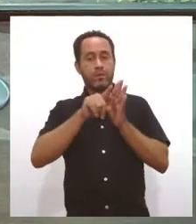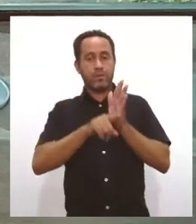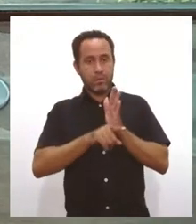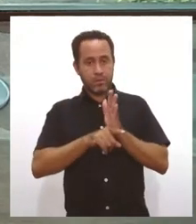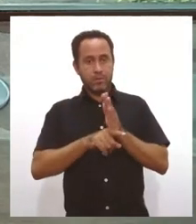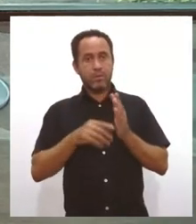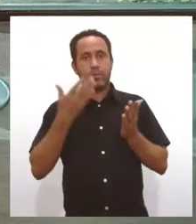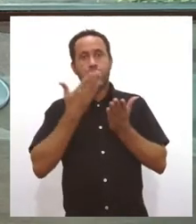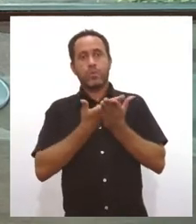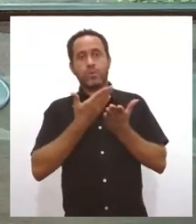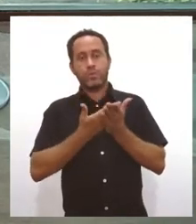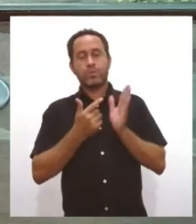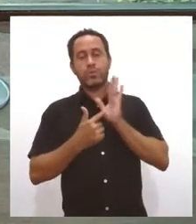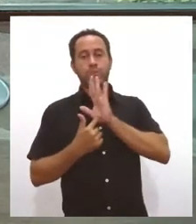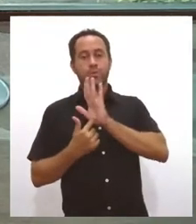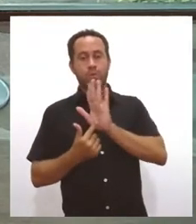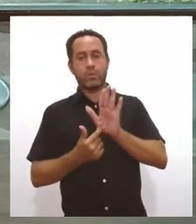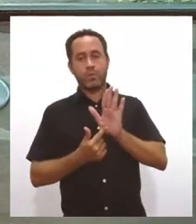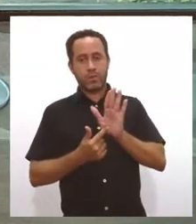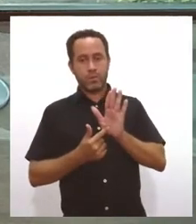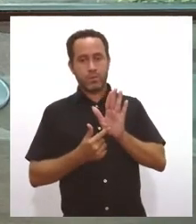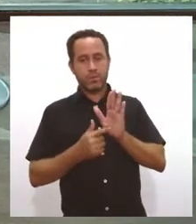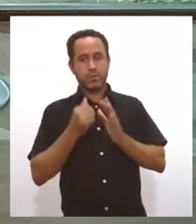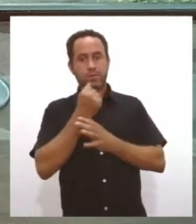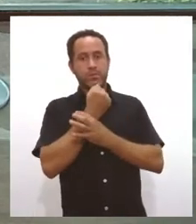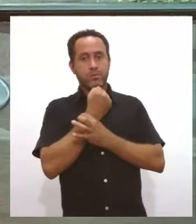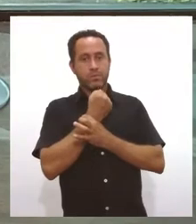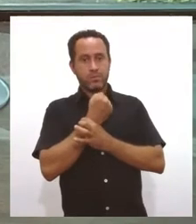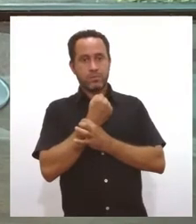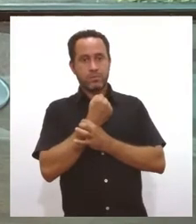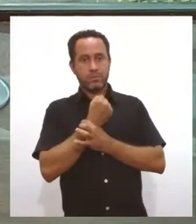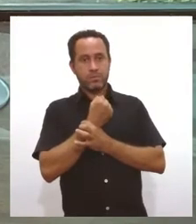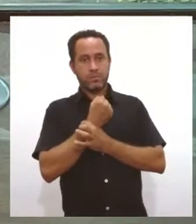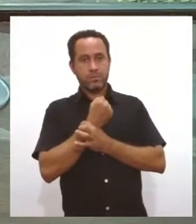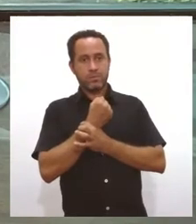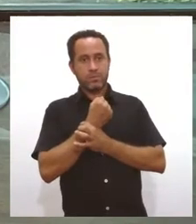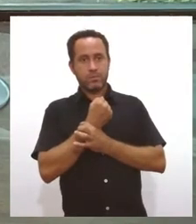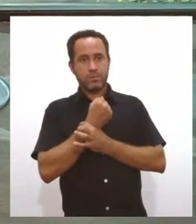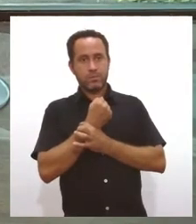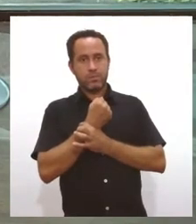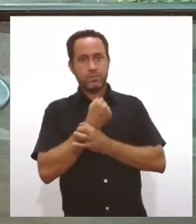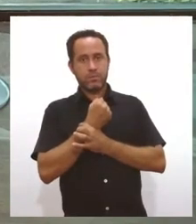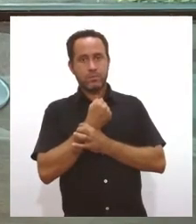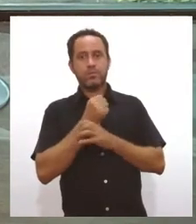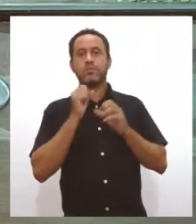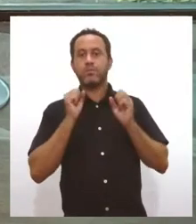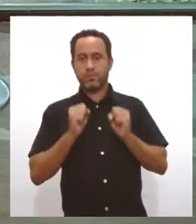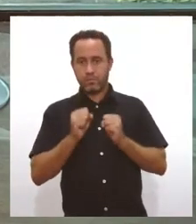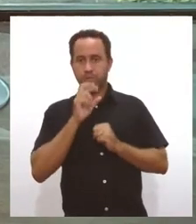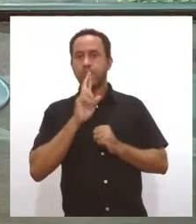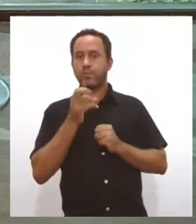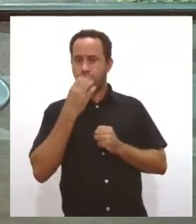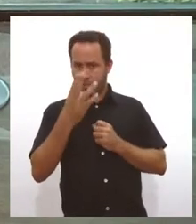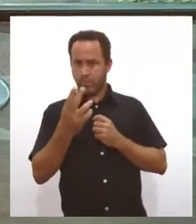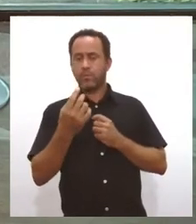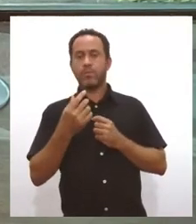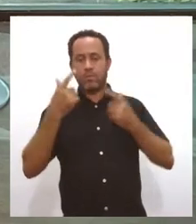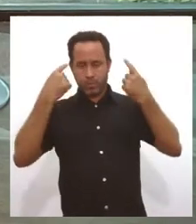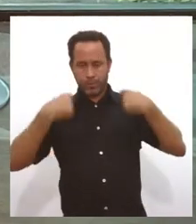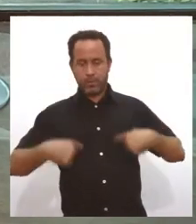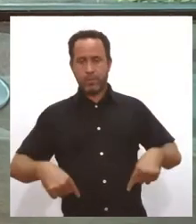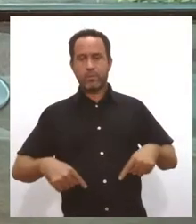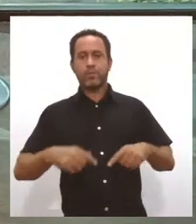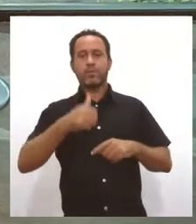mostra que a segurança, a tolerabilidade na resposta imunológica gerada por